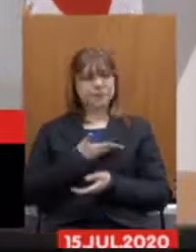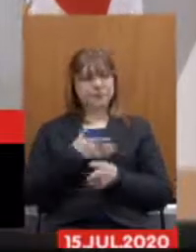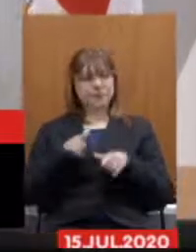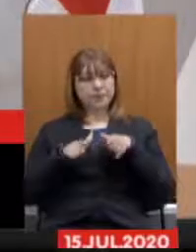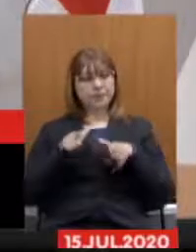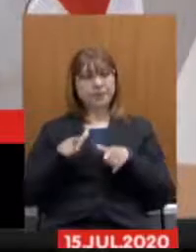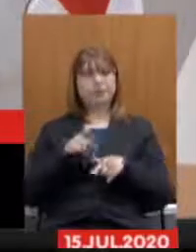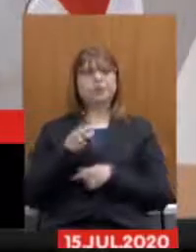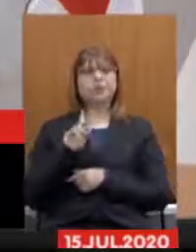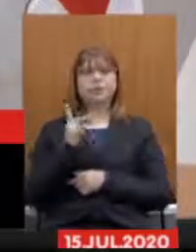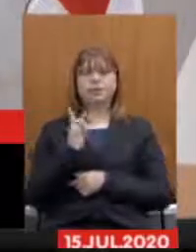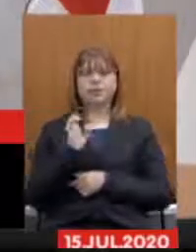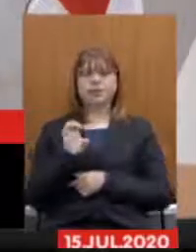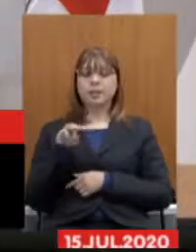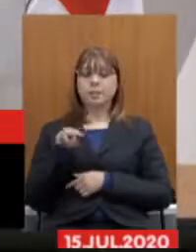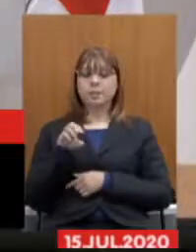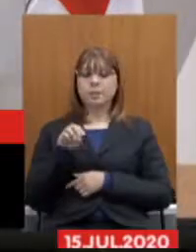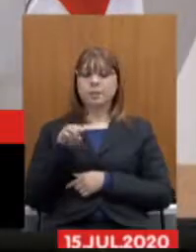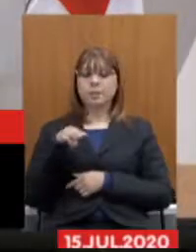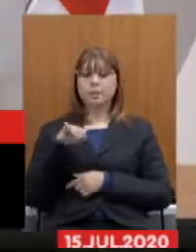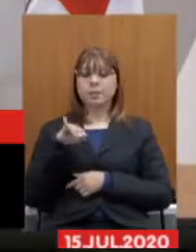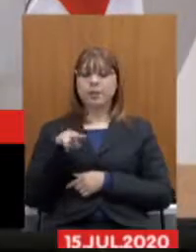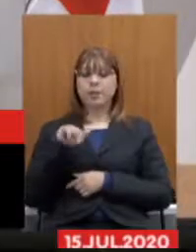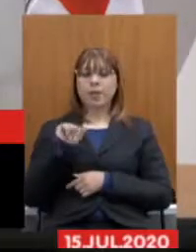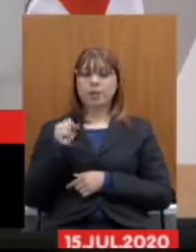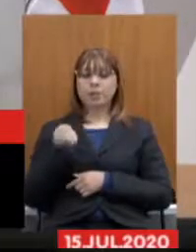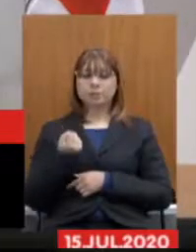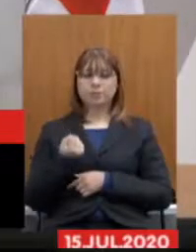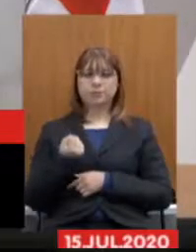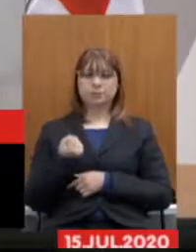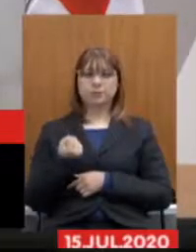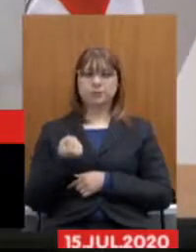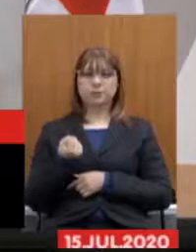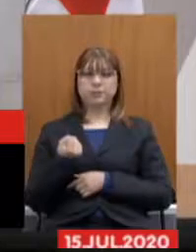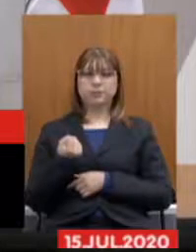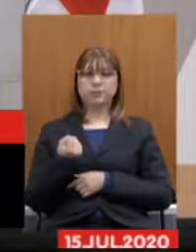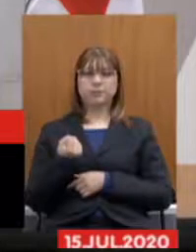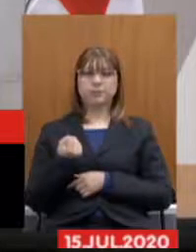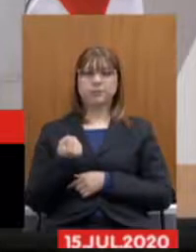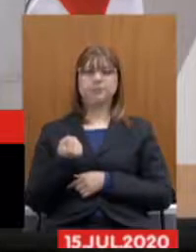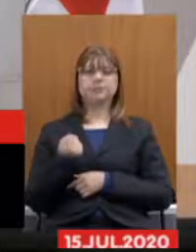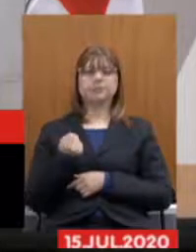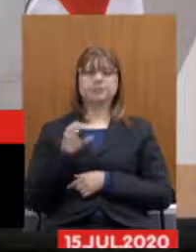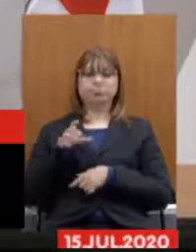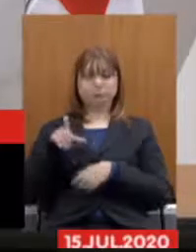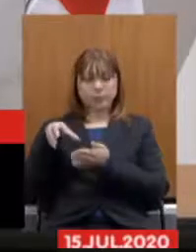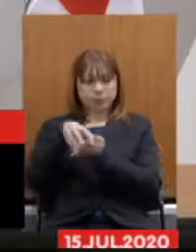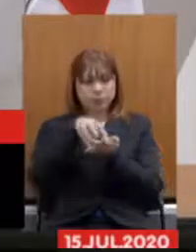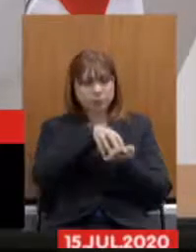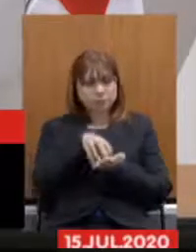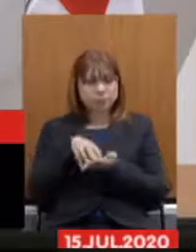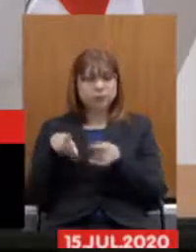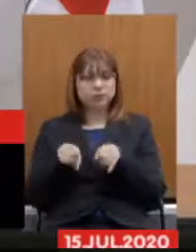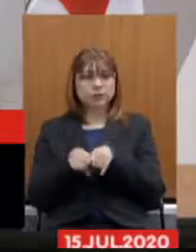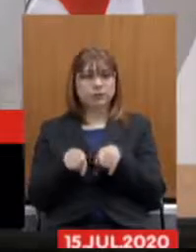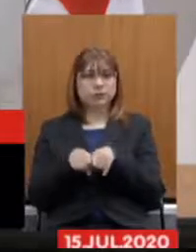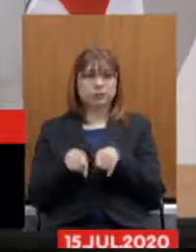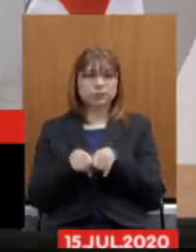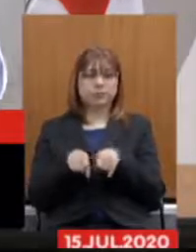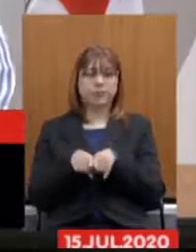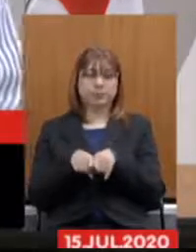que estão nos diferentes hemocentros e também nas